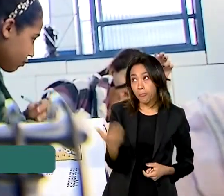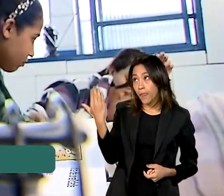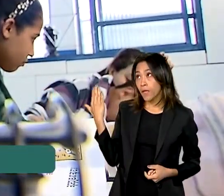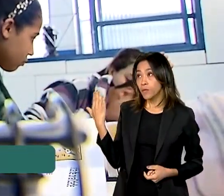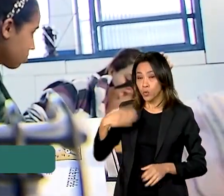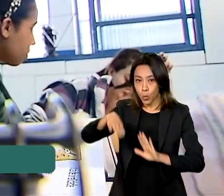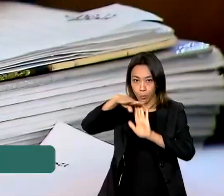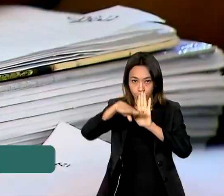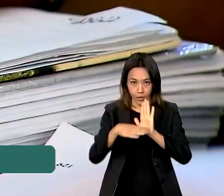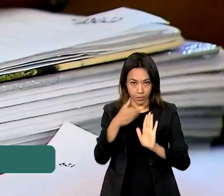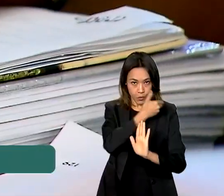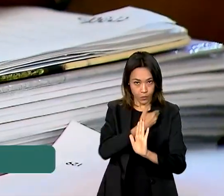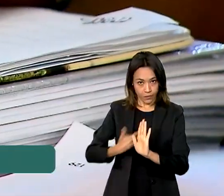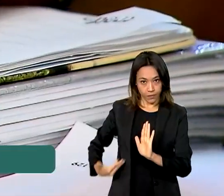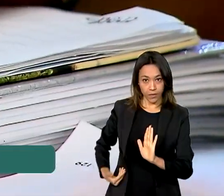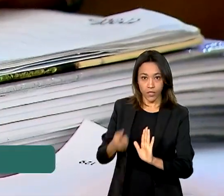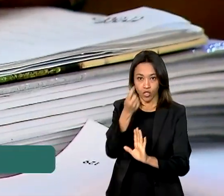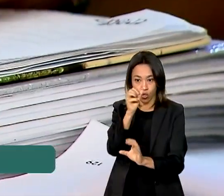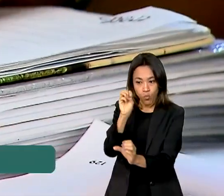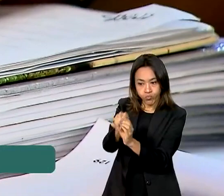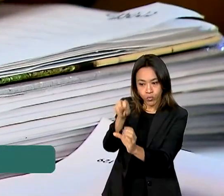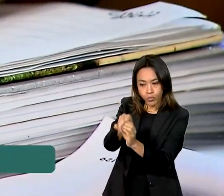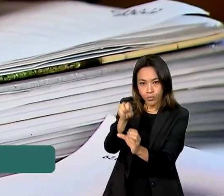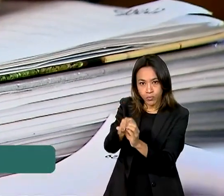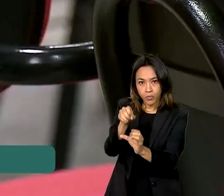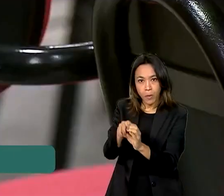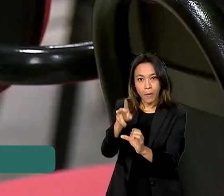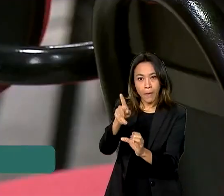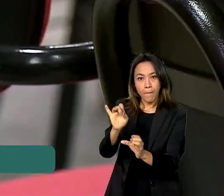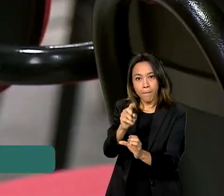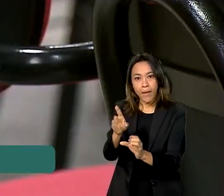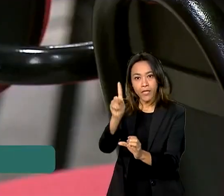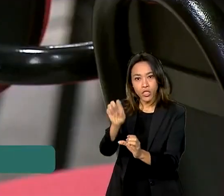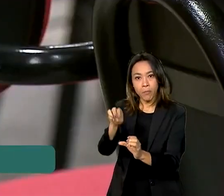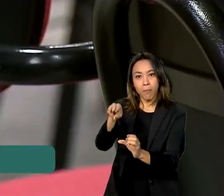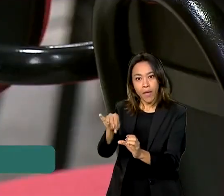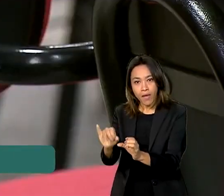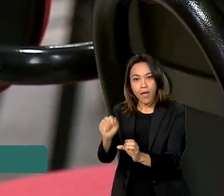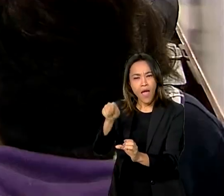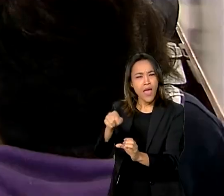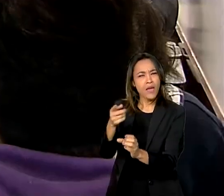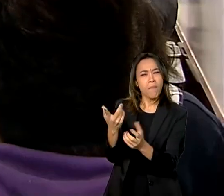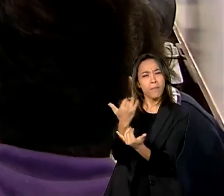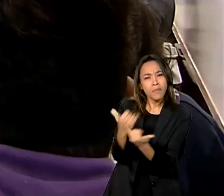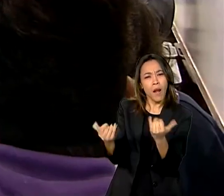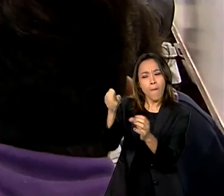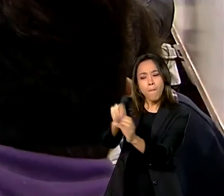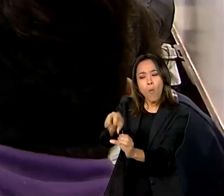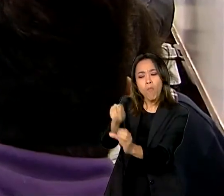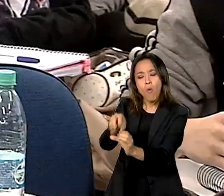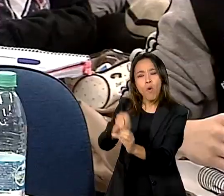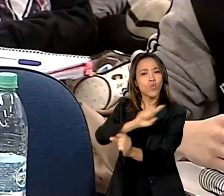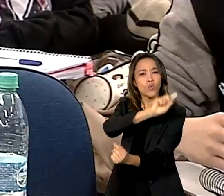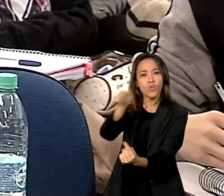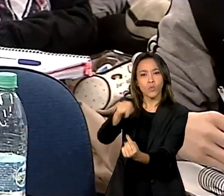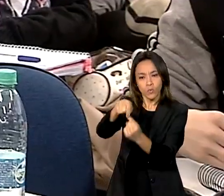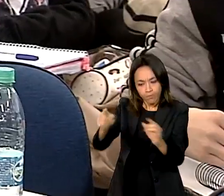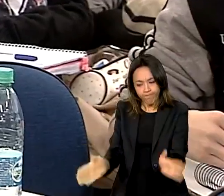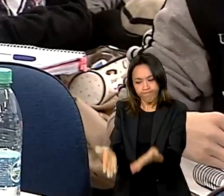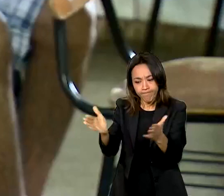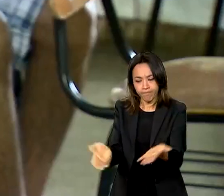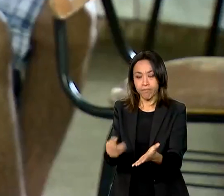Meia é um programa de incentivo financeiro educacional na modalidade de poupança, criado para incentivar a